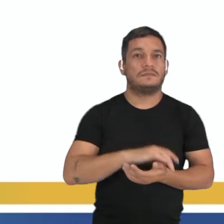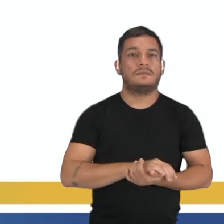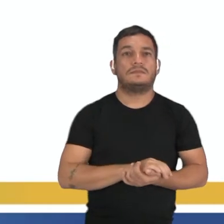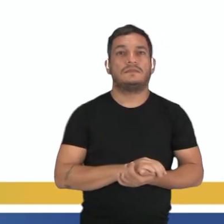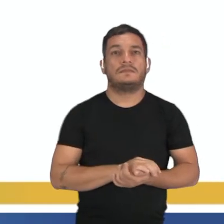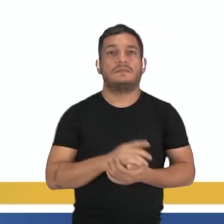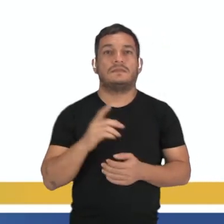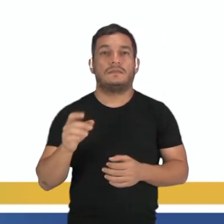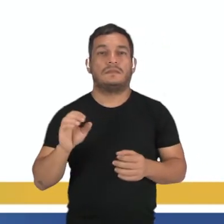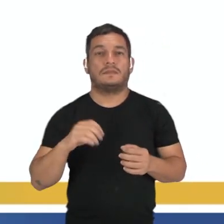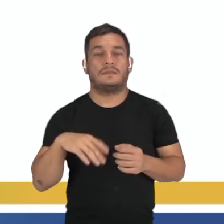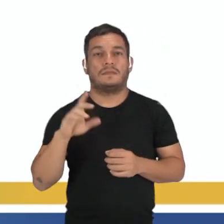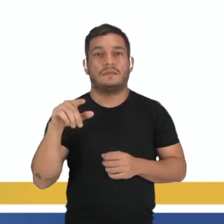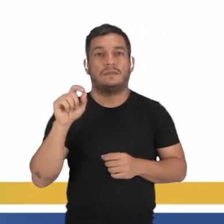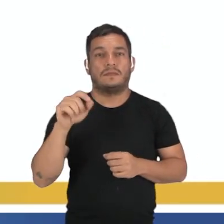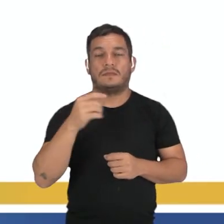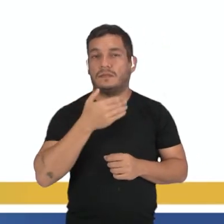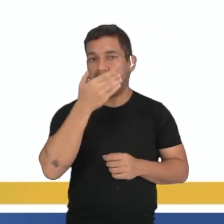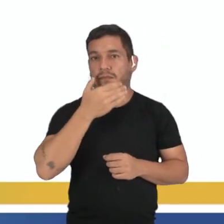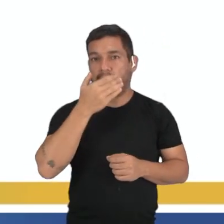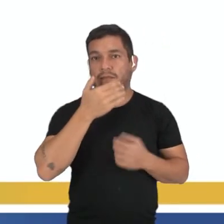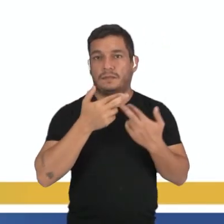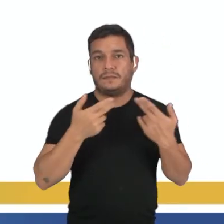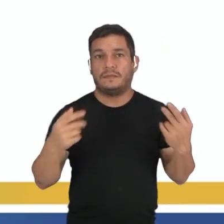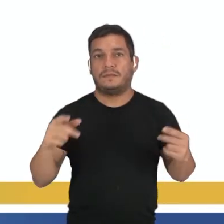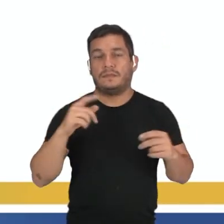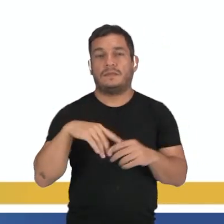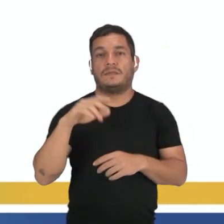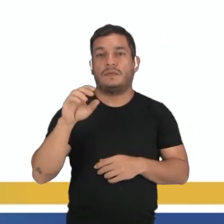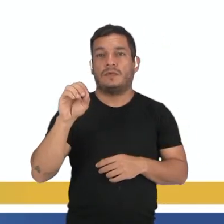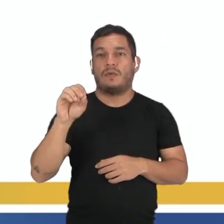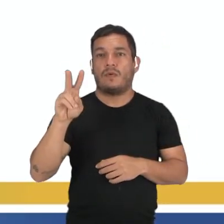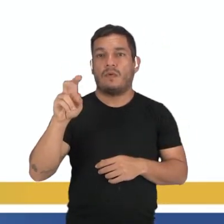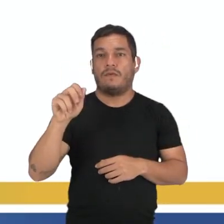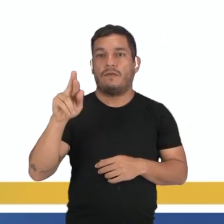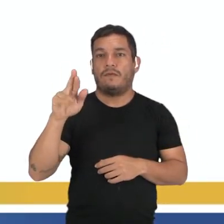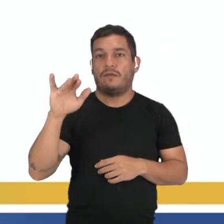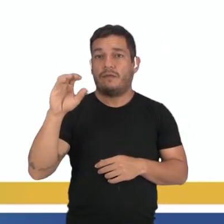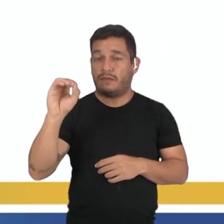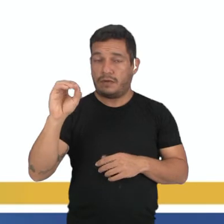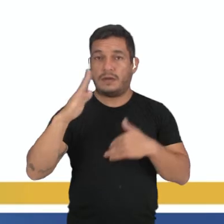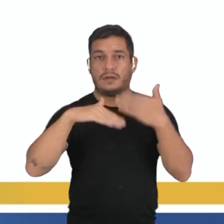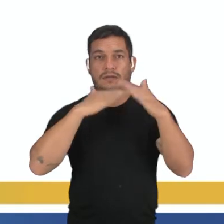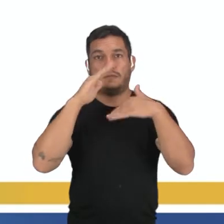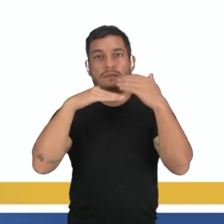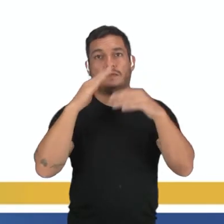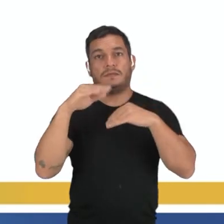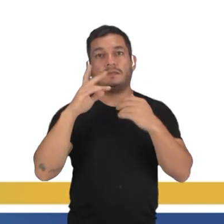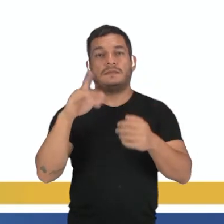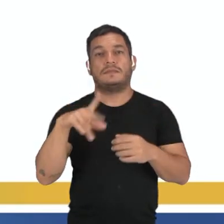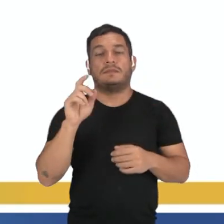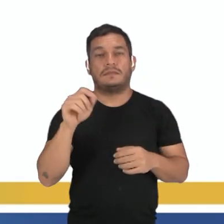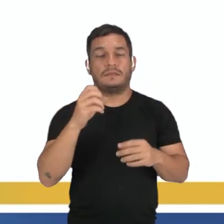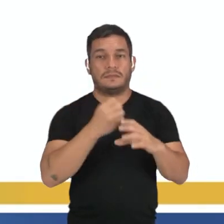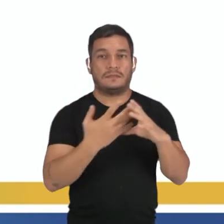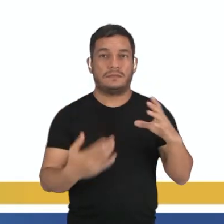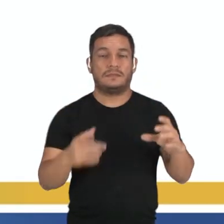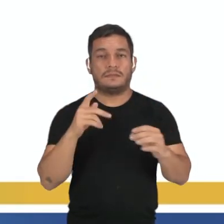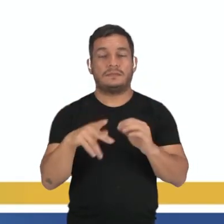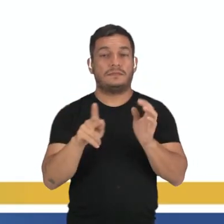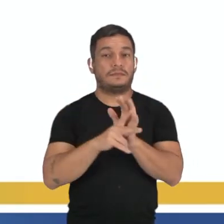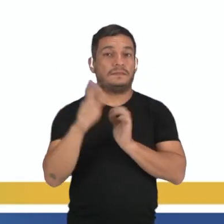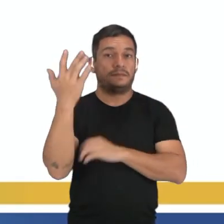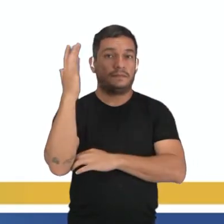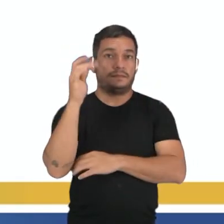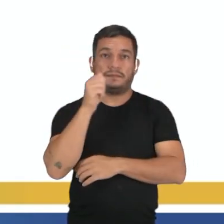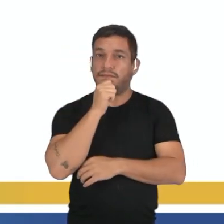Nesse caso, o fruto, ele vai ser formado a partir do desenvolvimento do ovário, que é uma característica que ainda